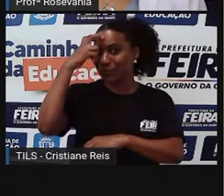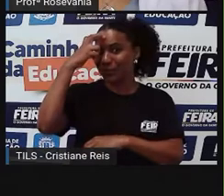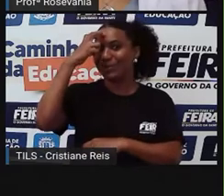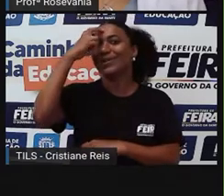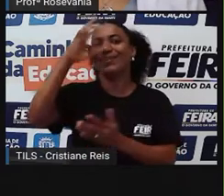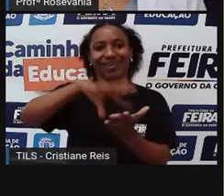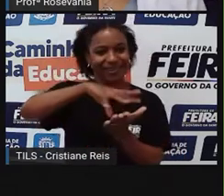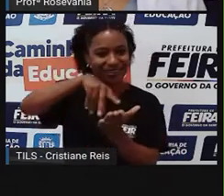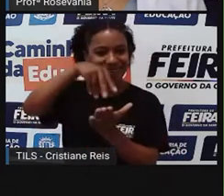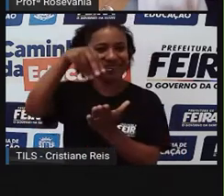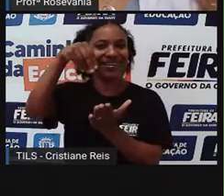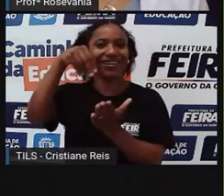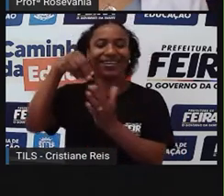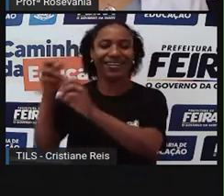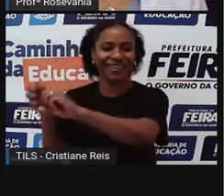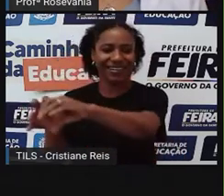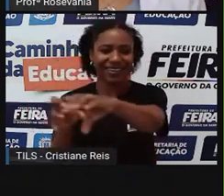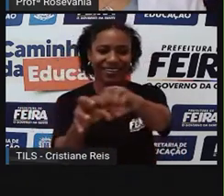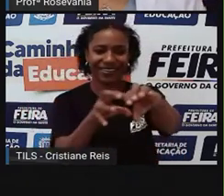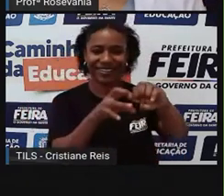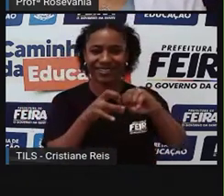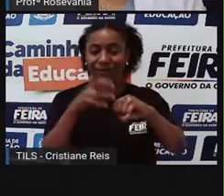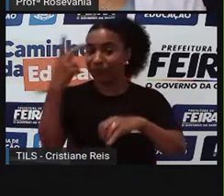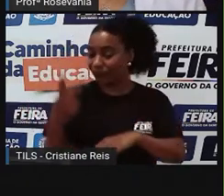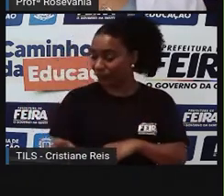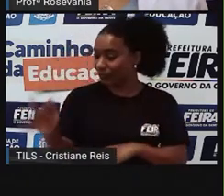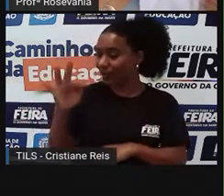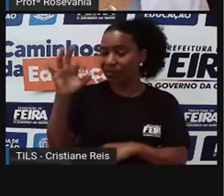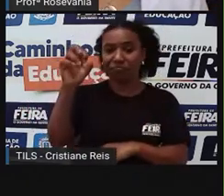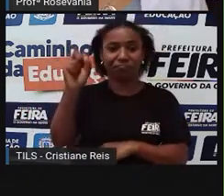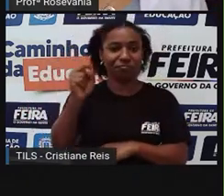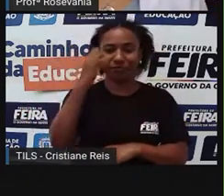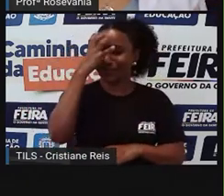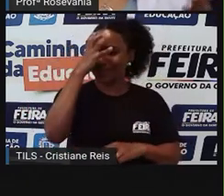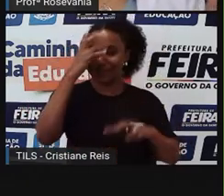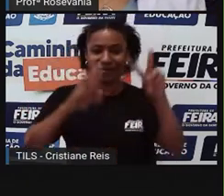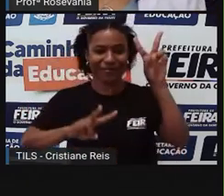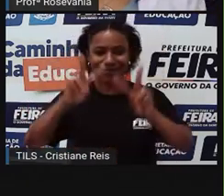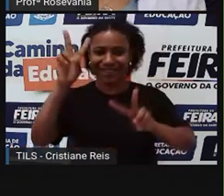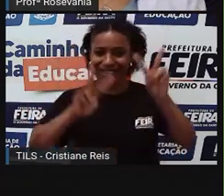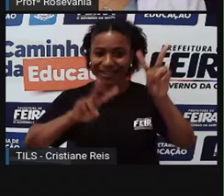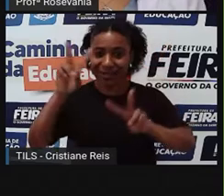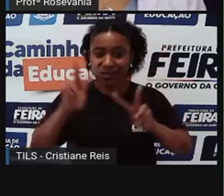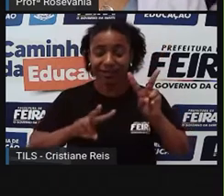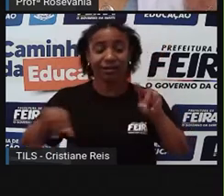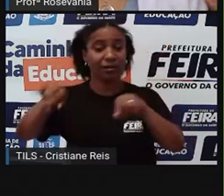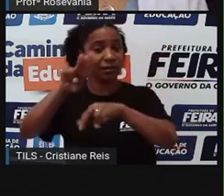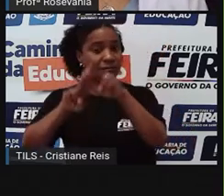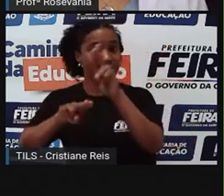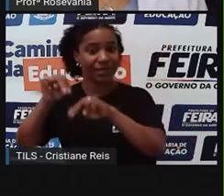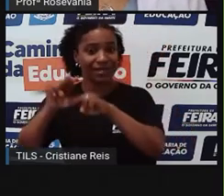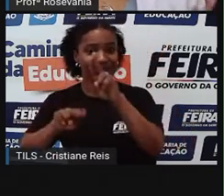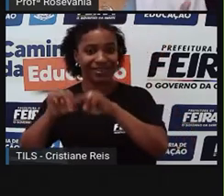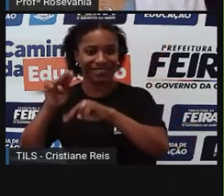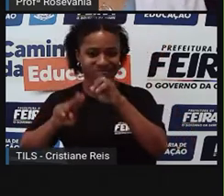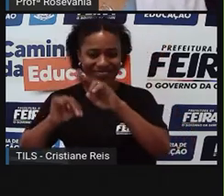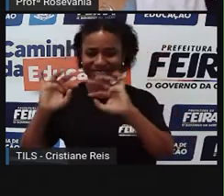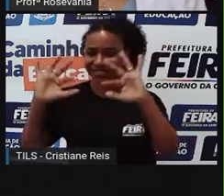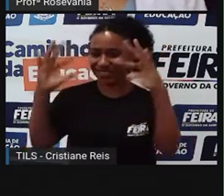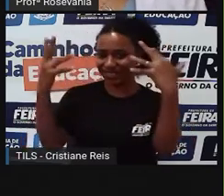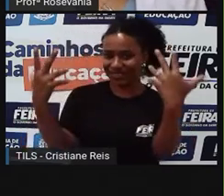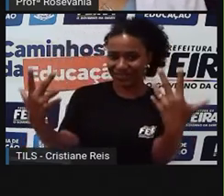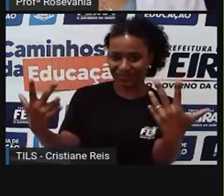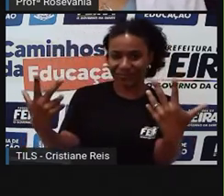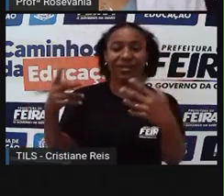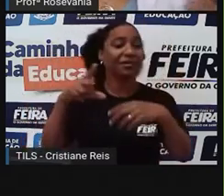Nossa Senhora Santana, Micareta, São João. Em setembro tem a Expofeira, que anima a terra